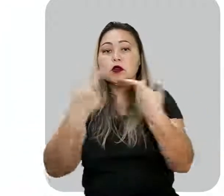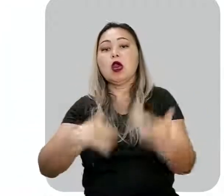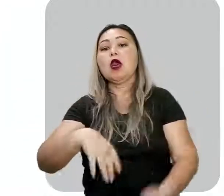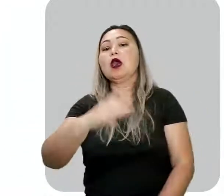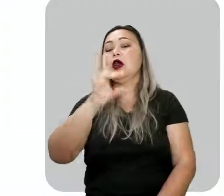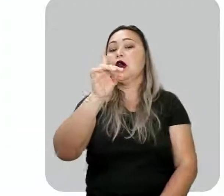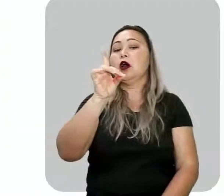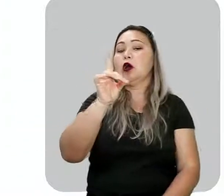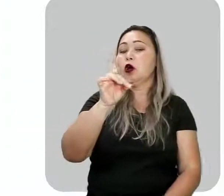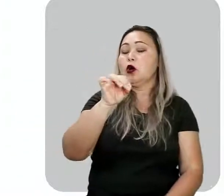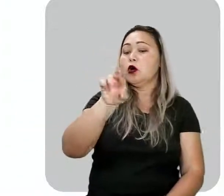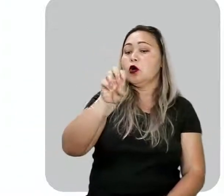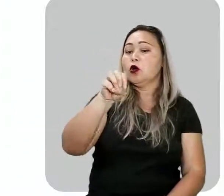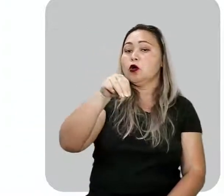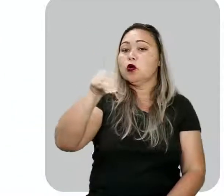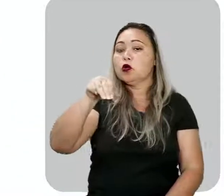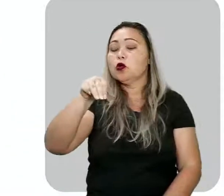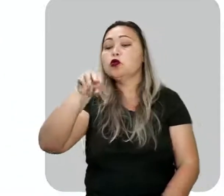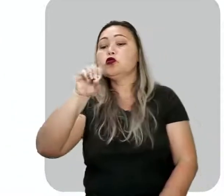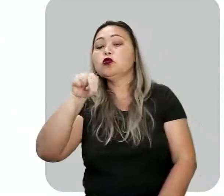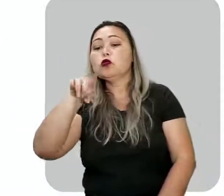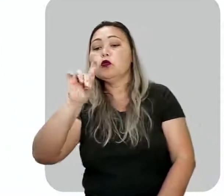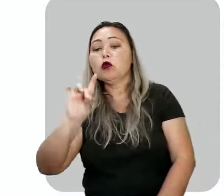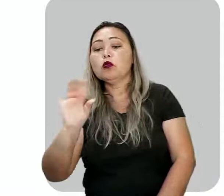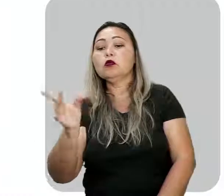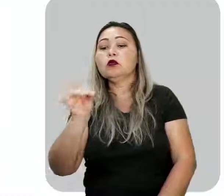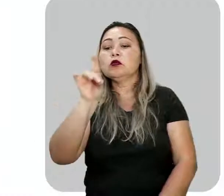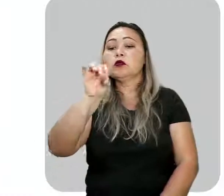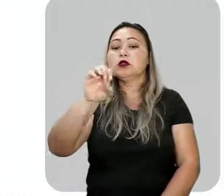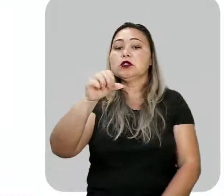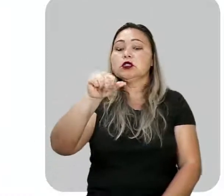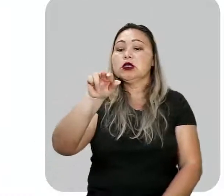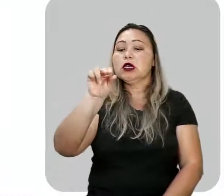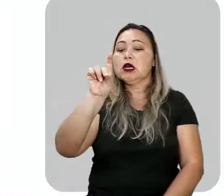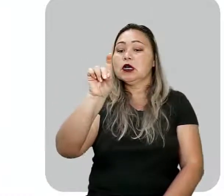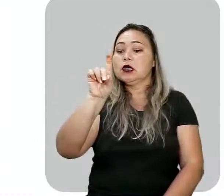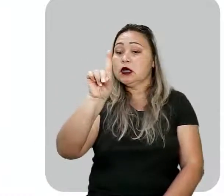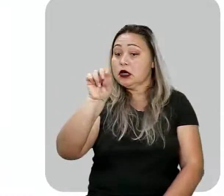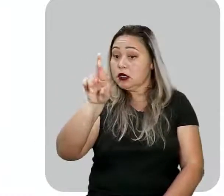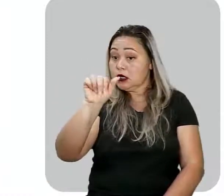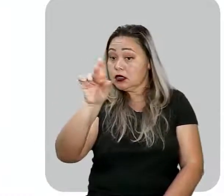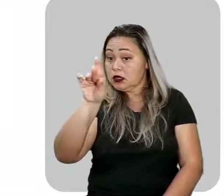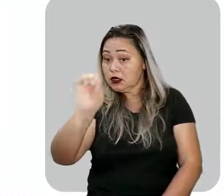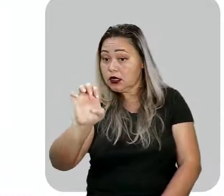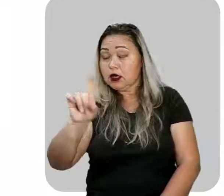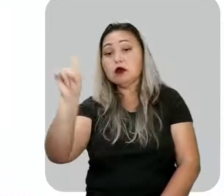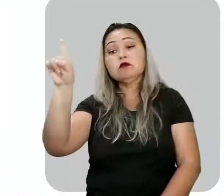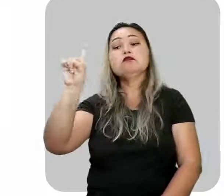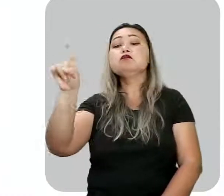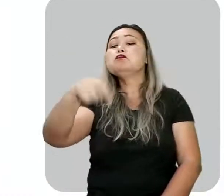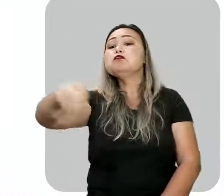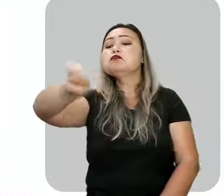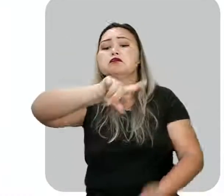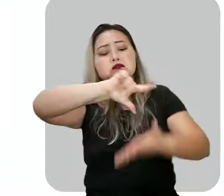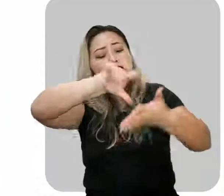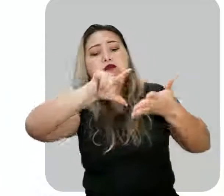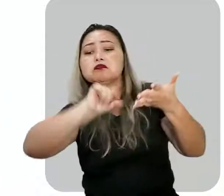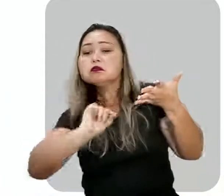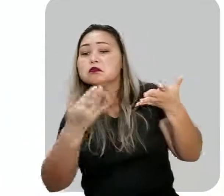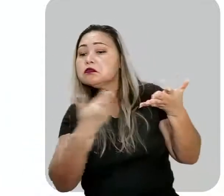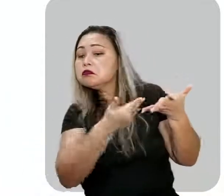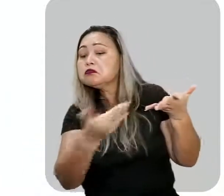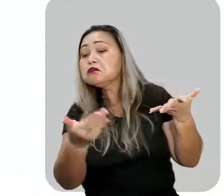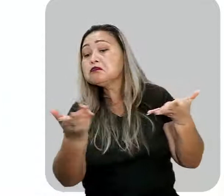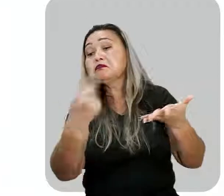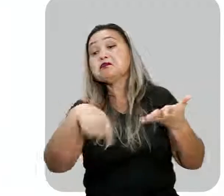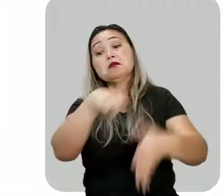Ok! Então, essas aí são as opções, as sugestões que você, aluno terceirão,